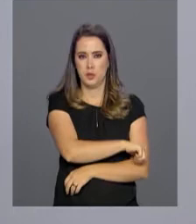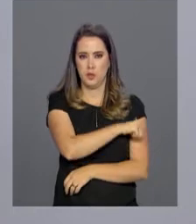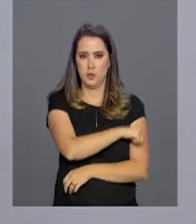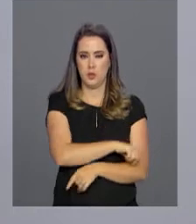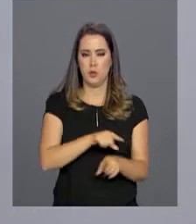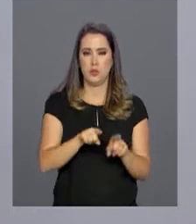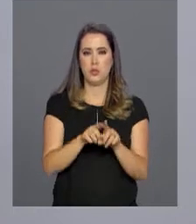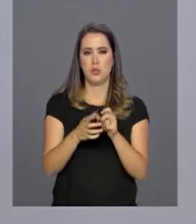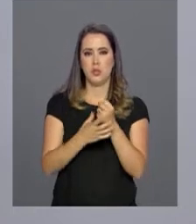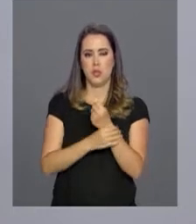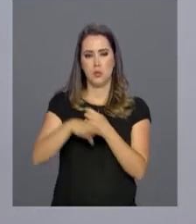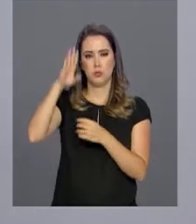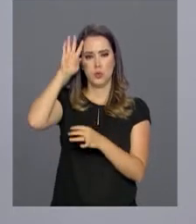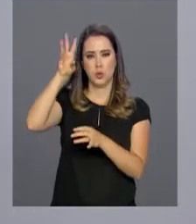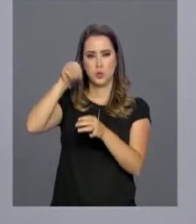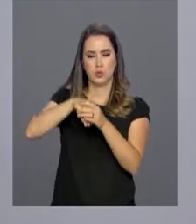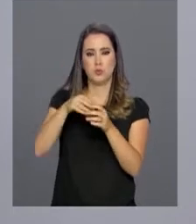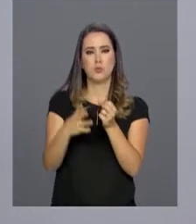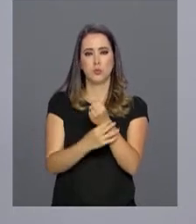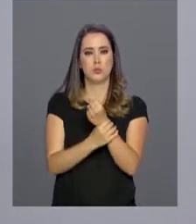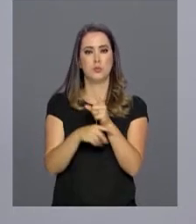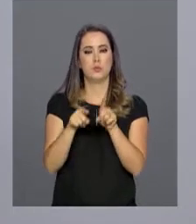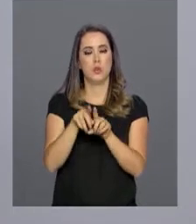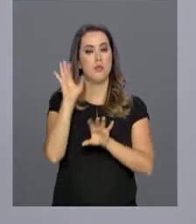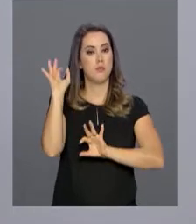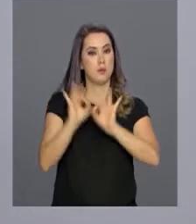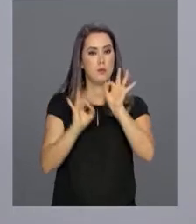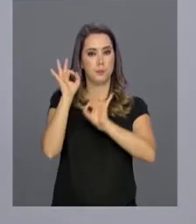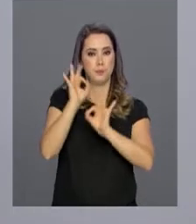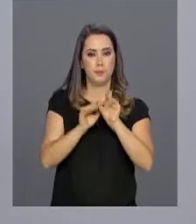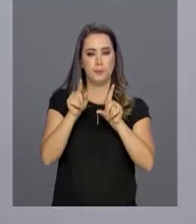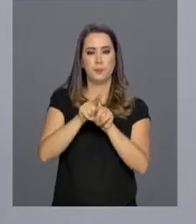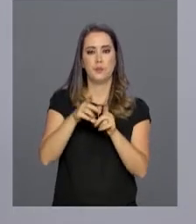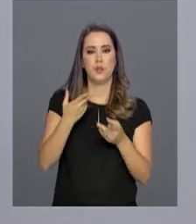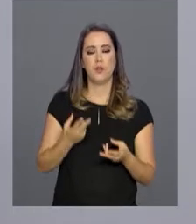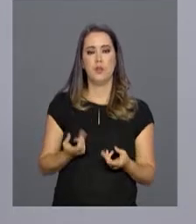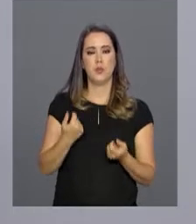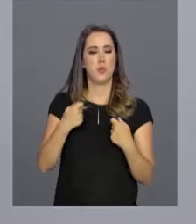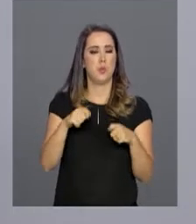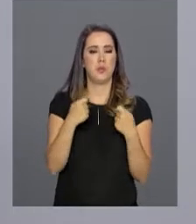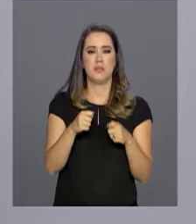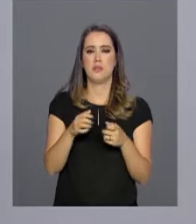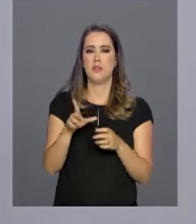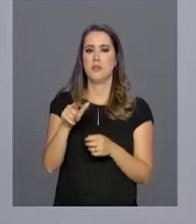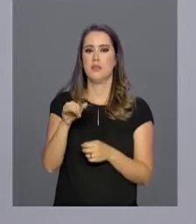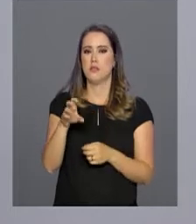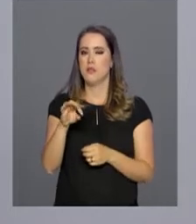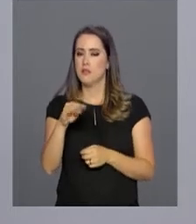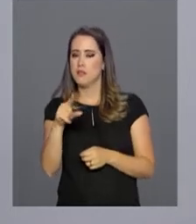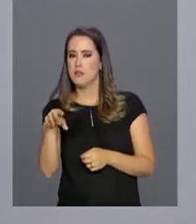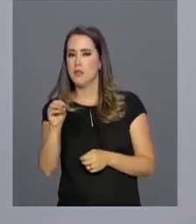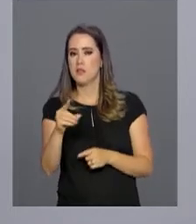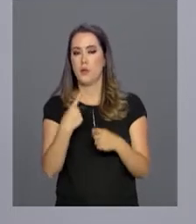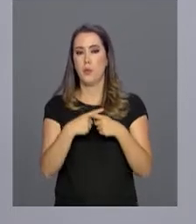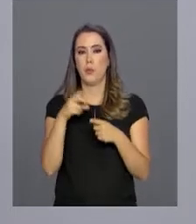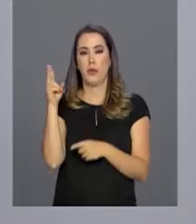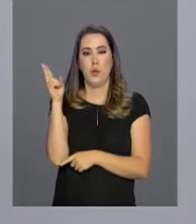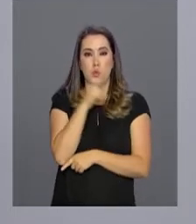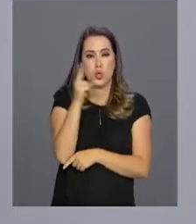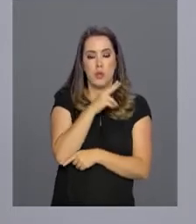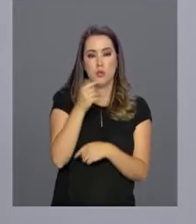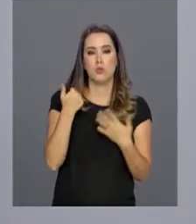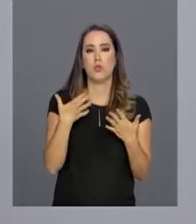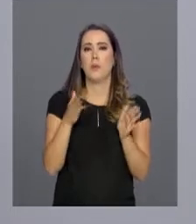A aquisição está prevista no plano estratégico do gabinete e será com dispensa de licitação devido à urgência. As propostas